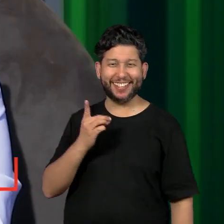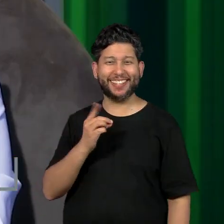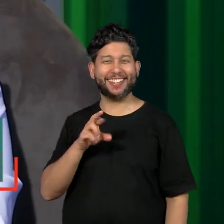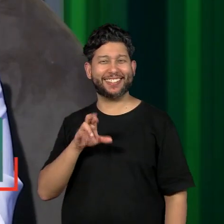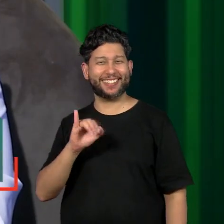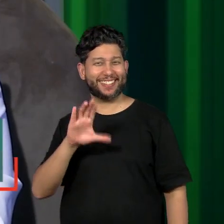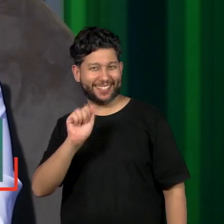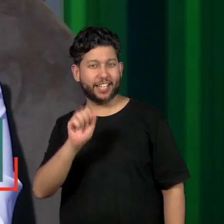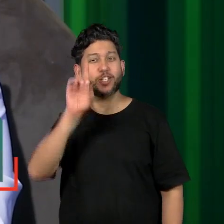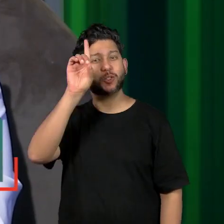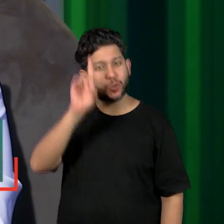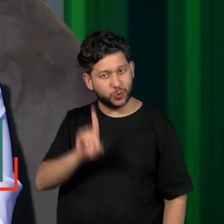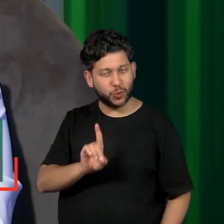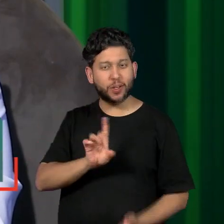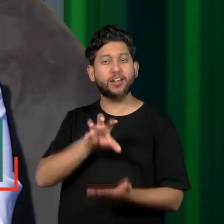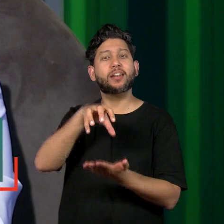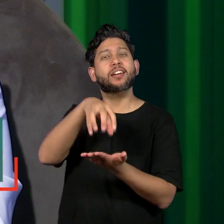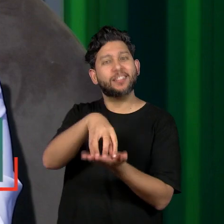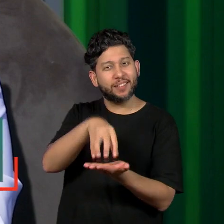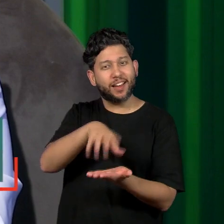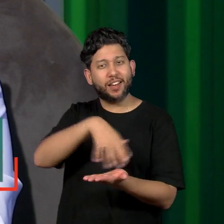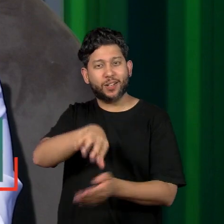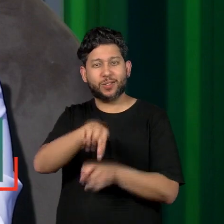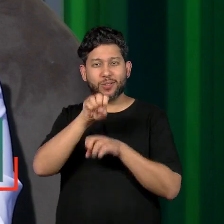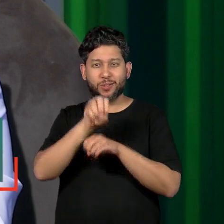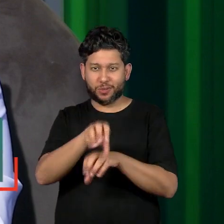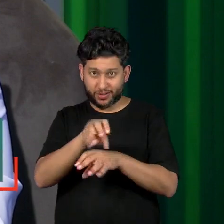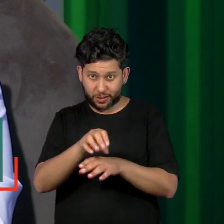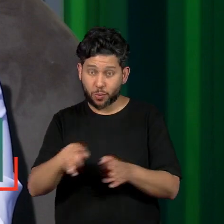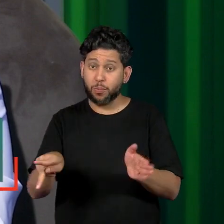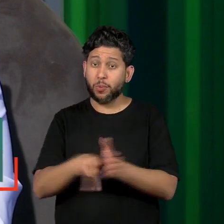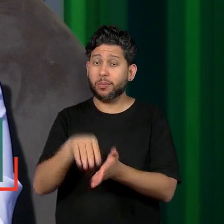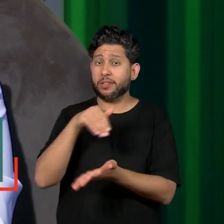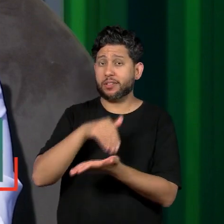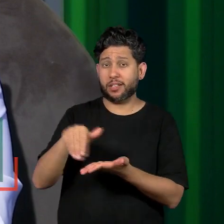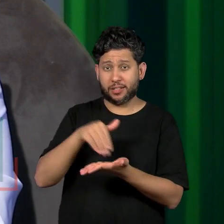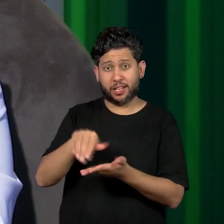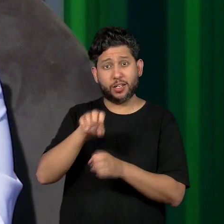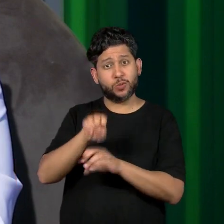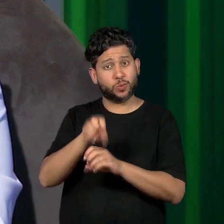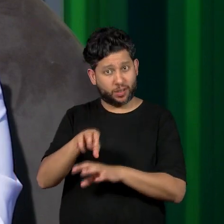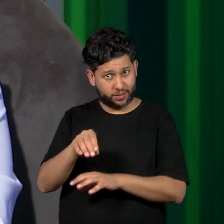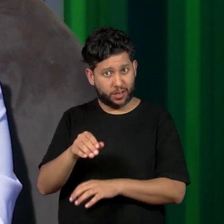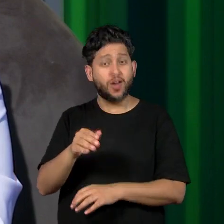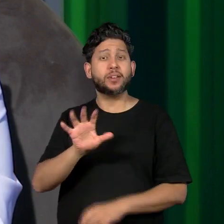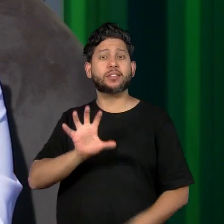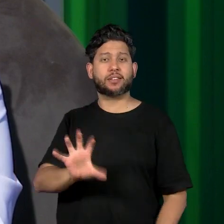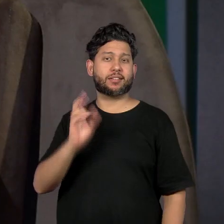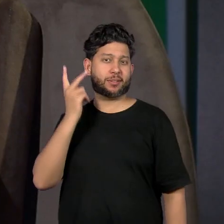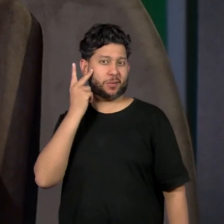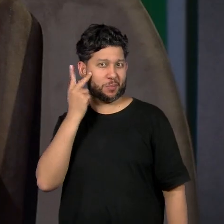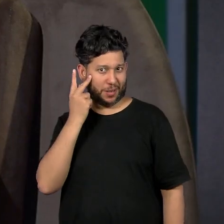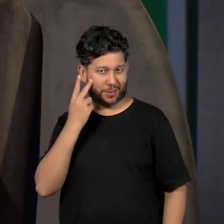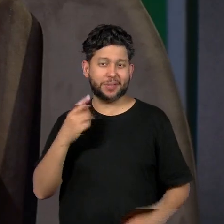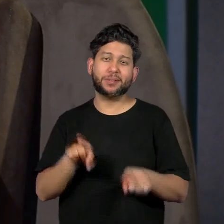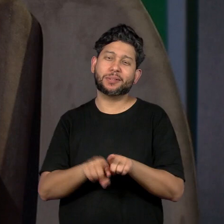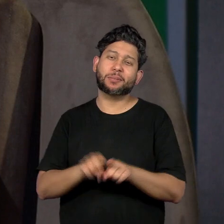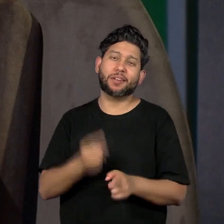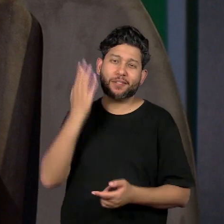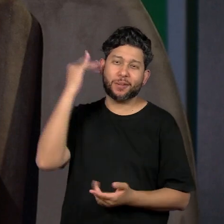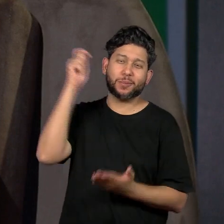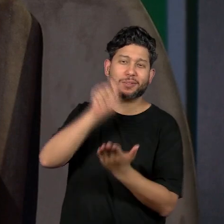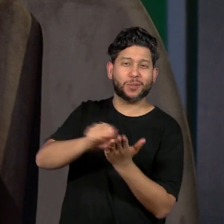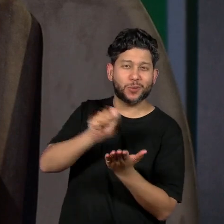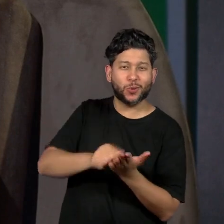que é diretora do Departamento de Modalidades Educacionais da Secretaria de Educação do Estado de São Paulo e do nosso escritor,